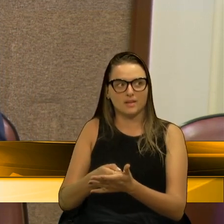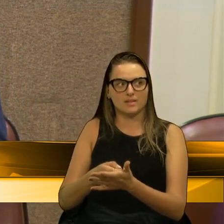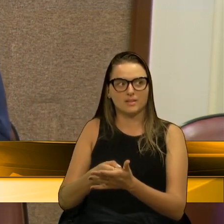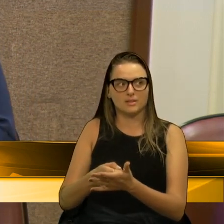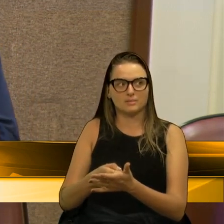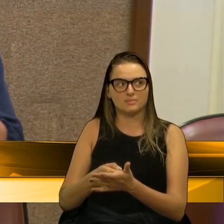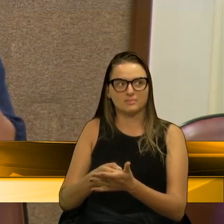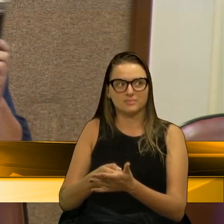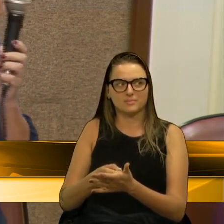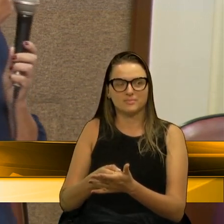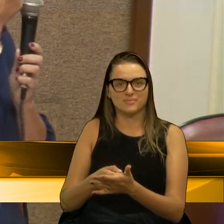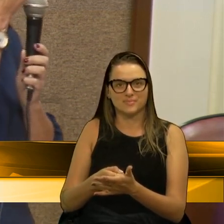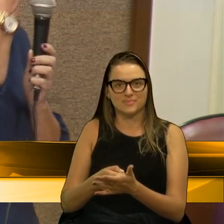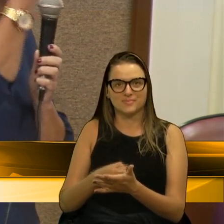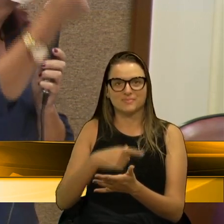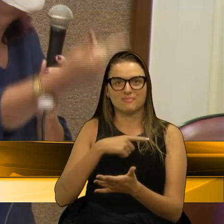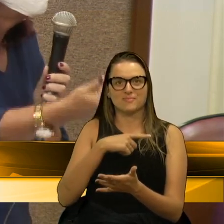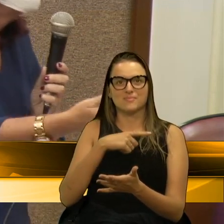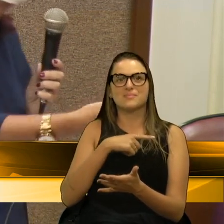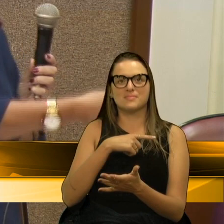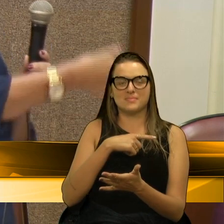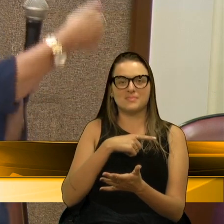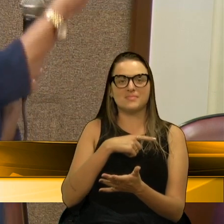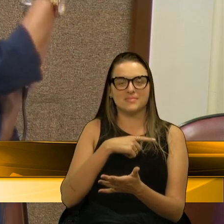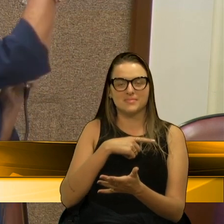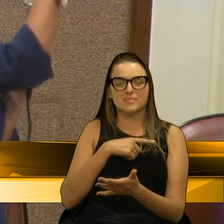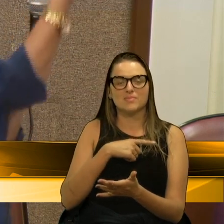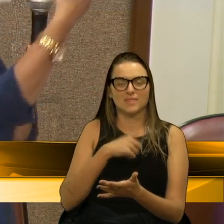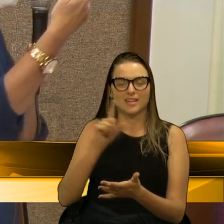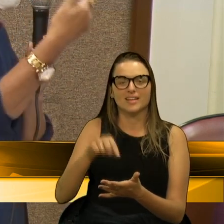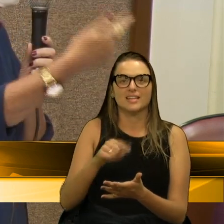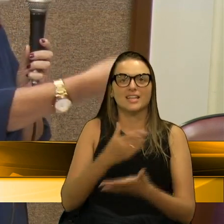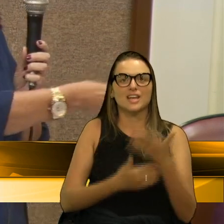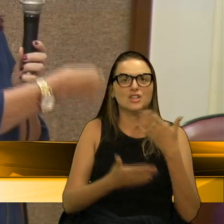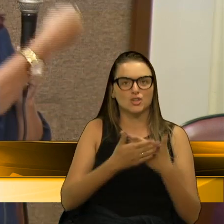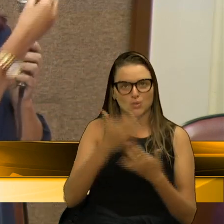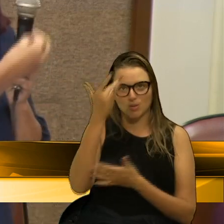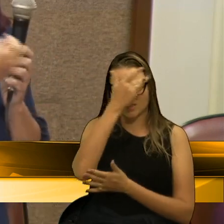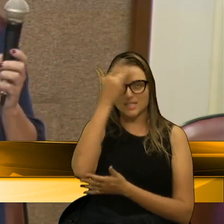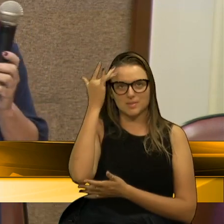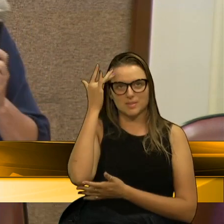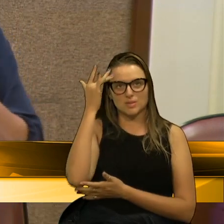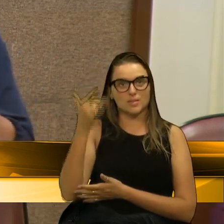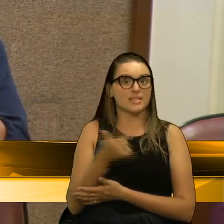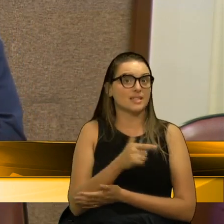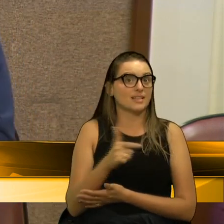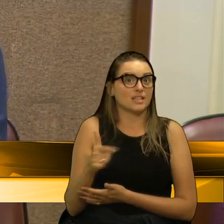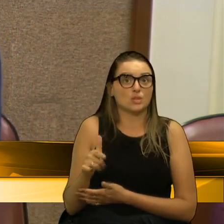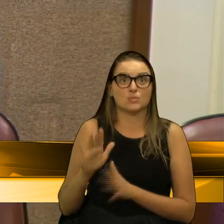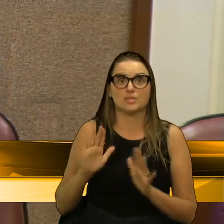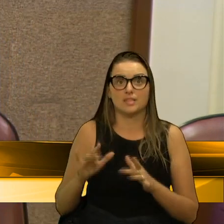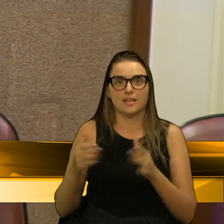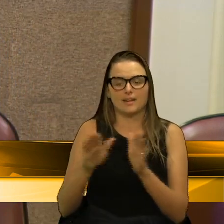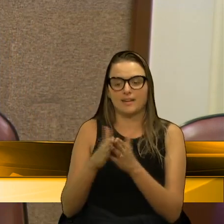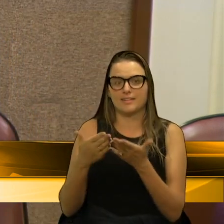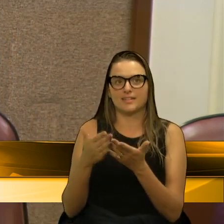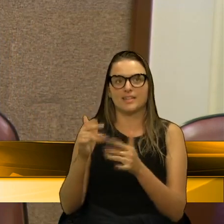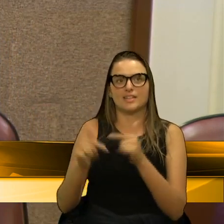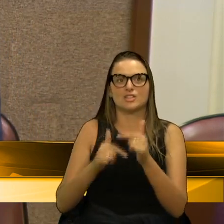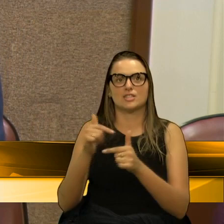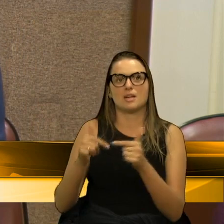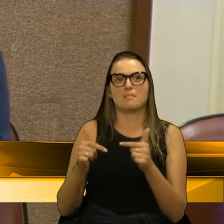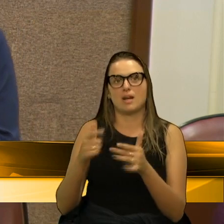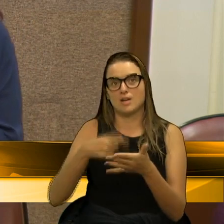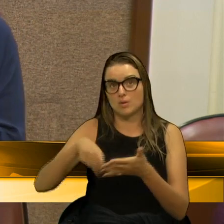desempregados, que são os autônomos, que são aquelas pessoas que não têm mais carteira de trabalho assinada,